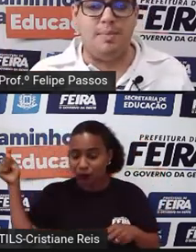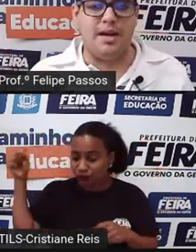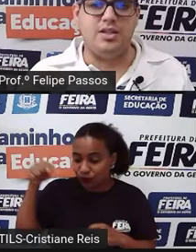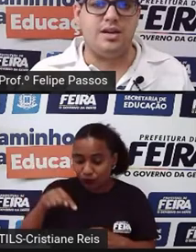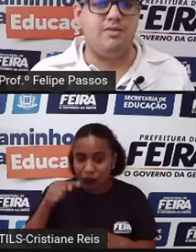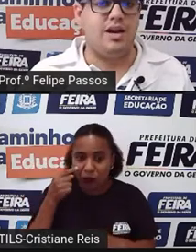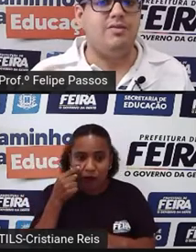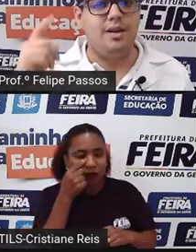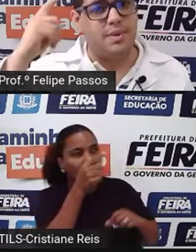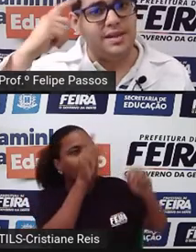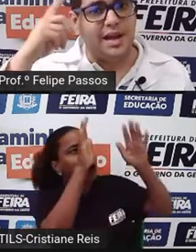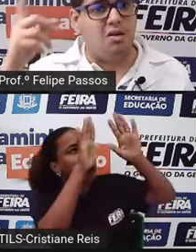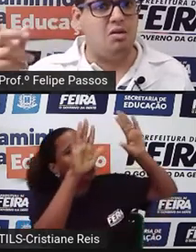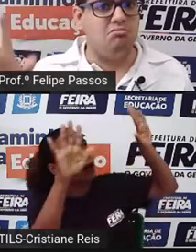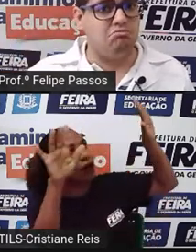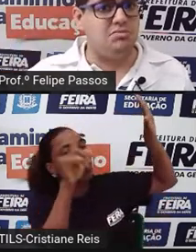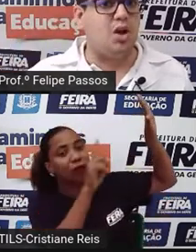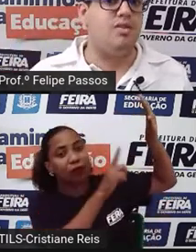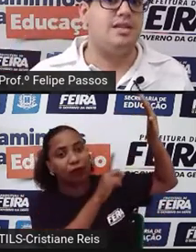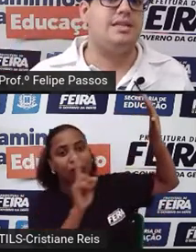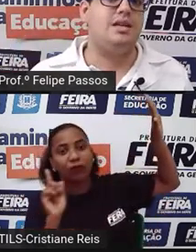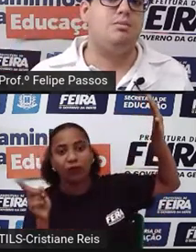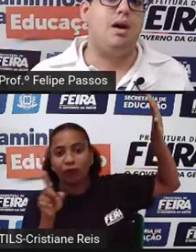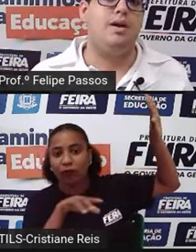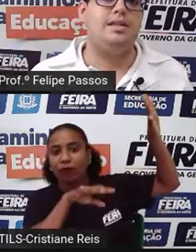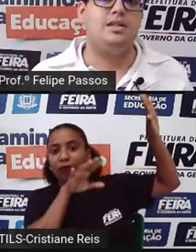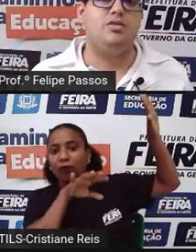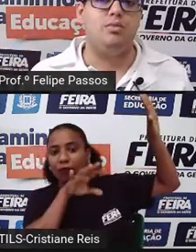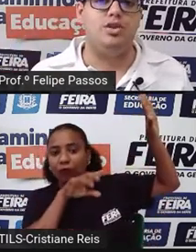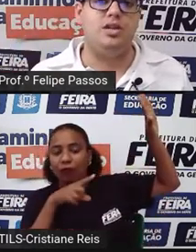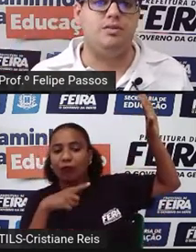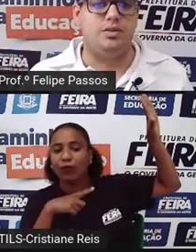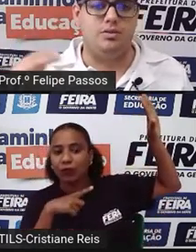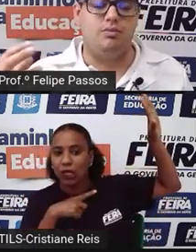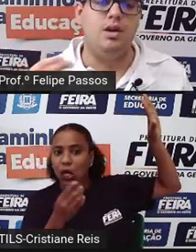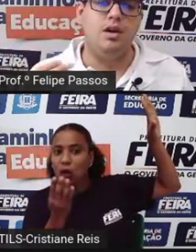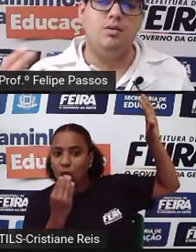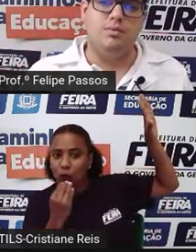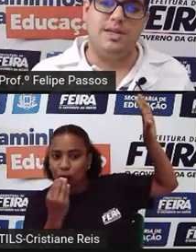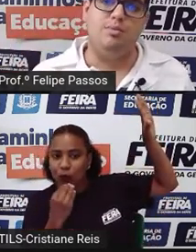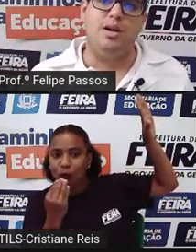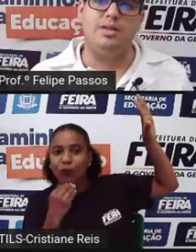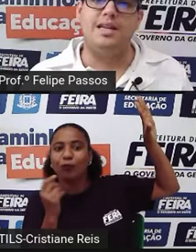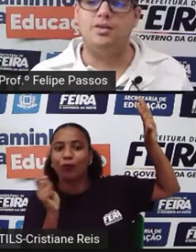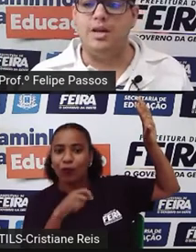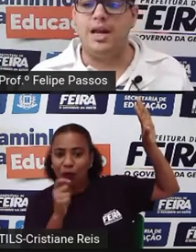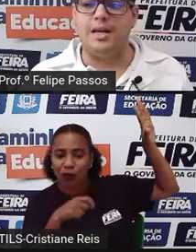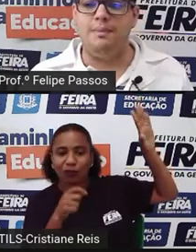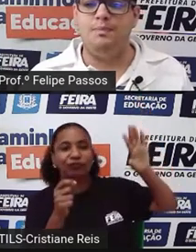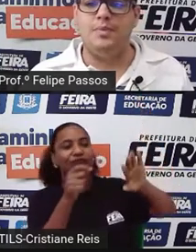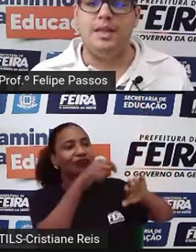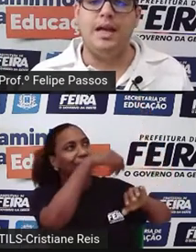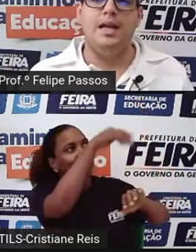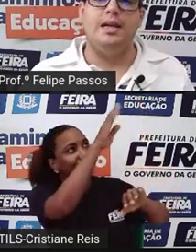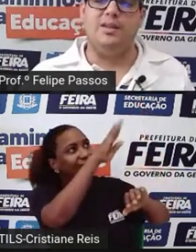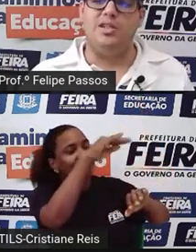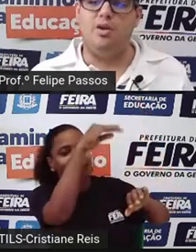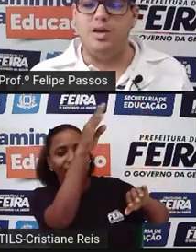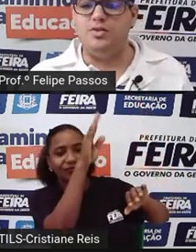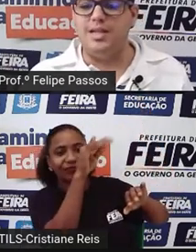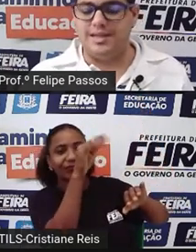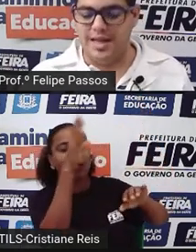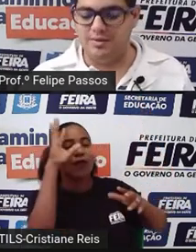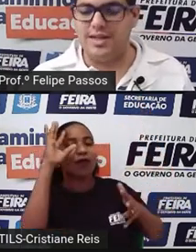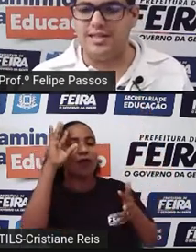animal na parede da caverna e vai pensar, ó, talvez esse animal aí seja comestível, se um ser humano desenhou ele aqui, né? Então,